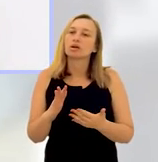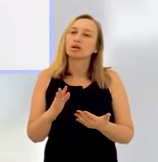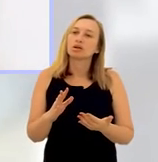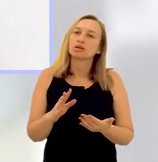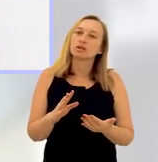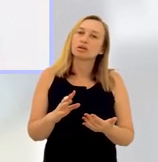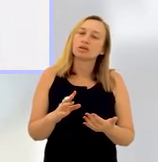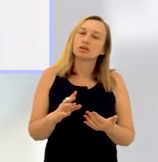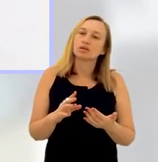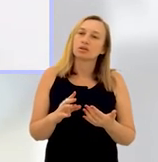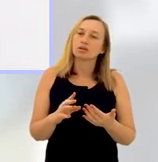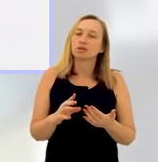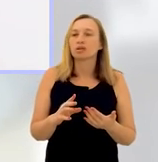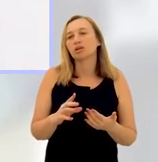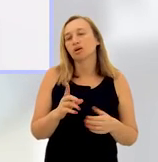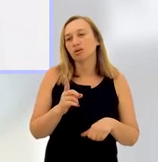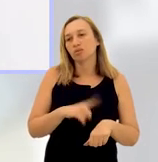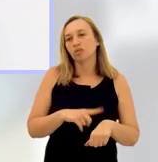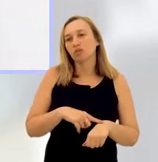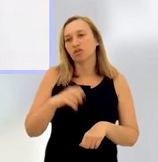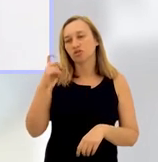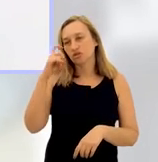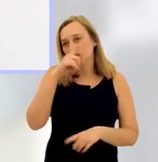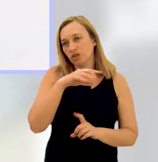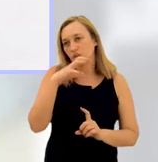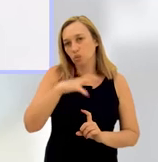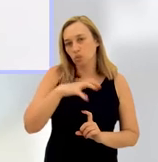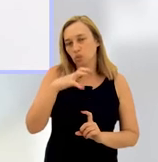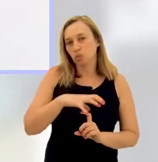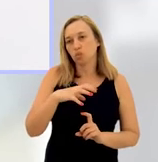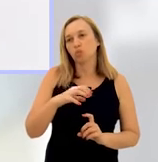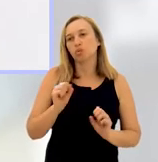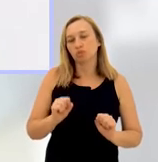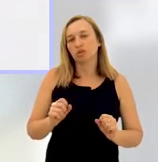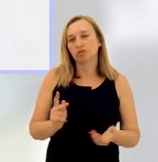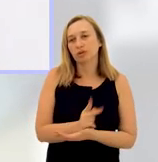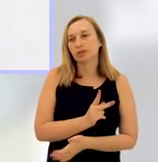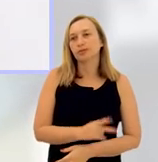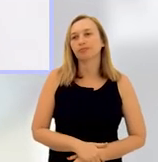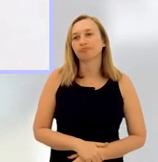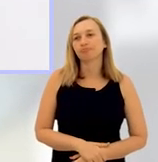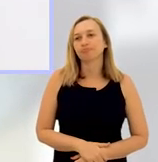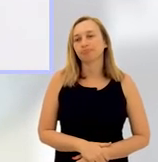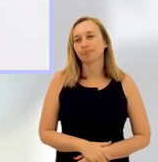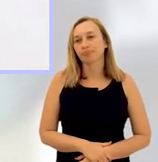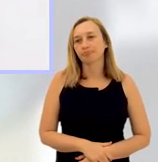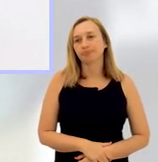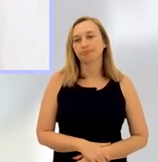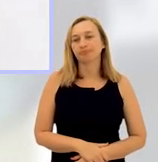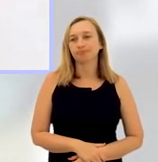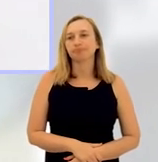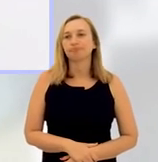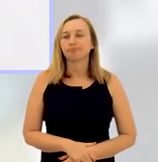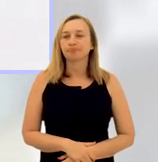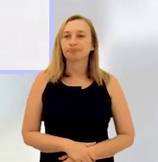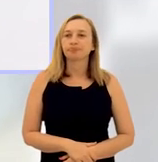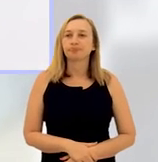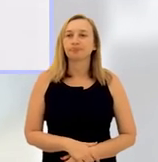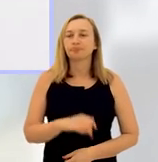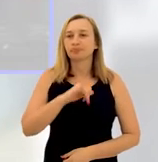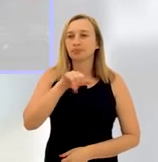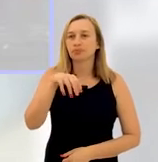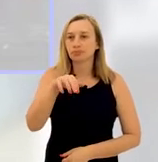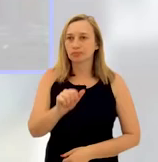muitas vezes, leva à violência e à opressão, entendeu? A tecnologia pode gerar isso em várias situações.